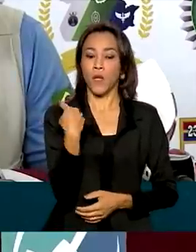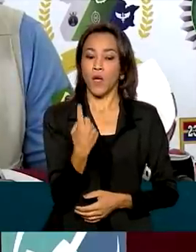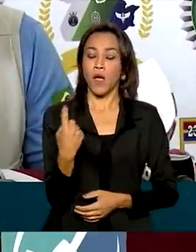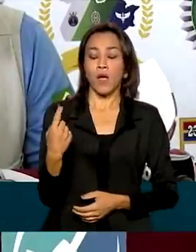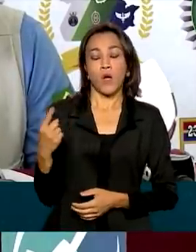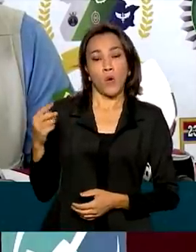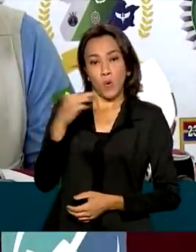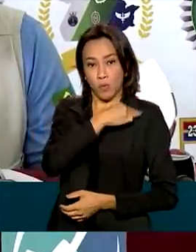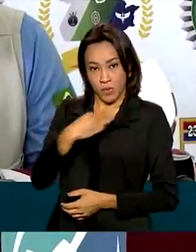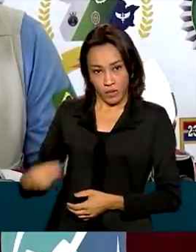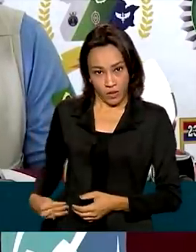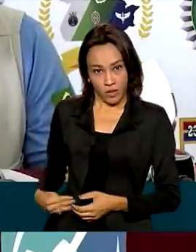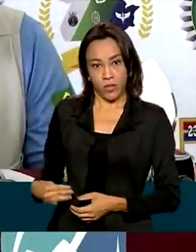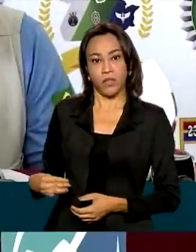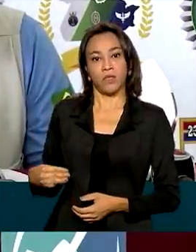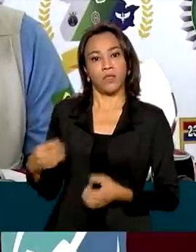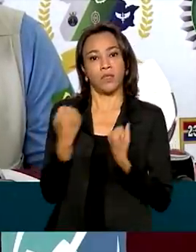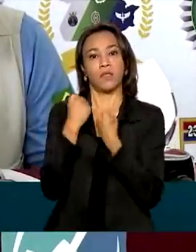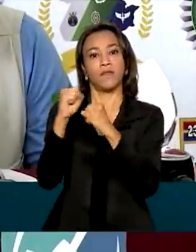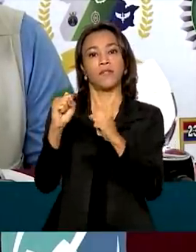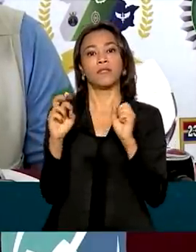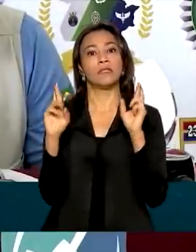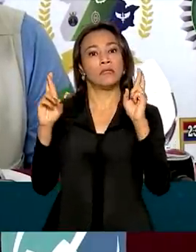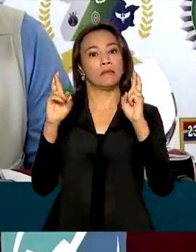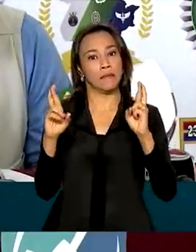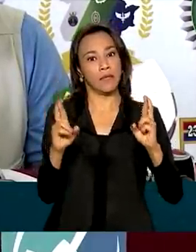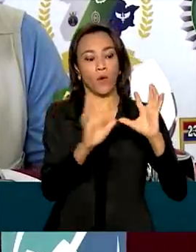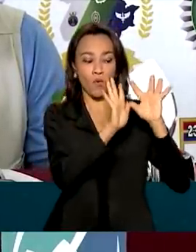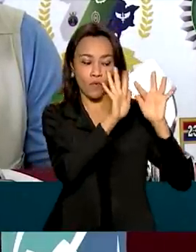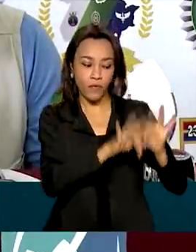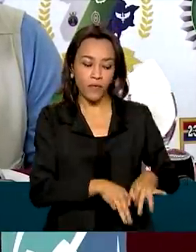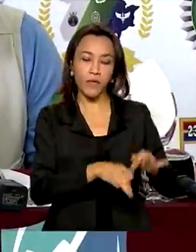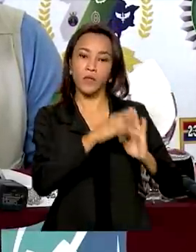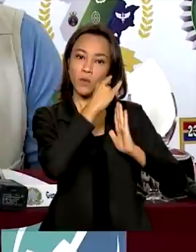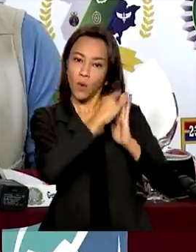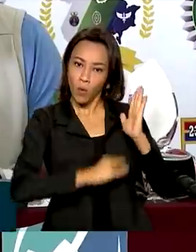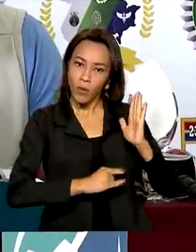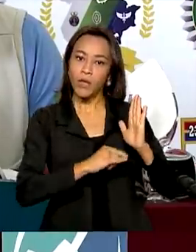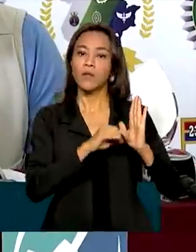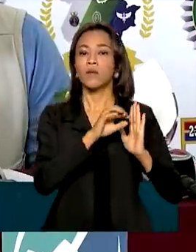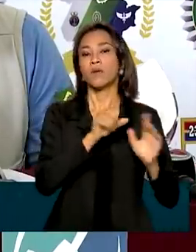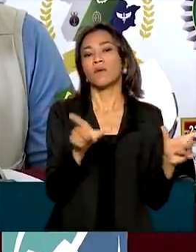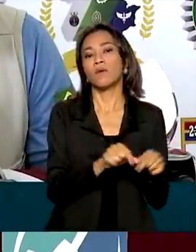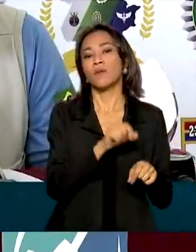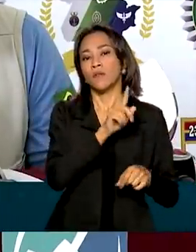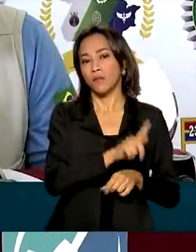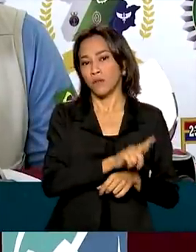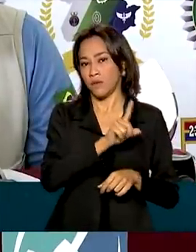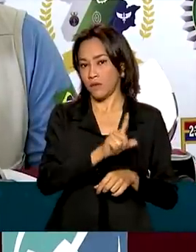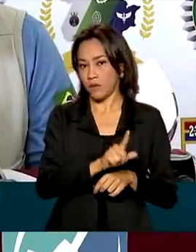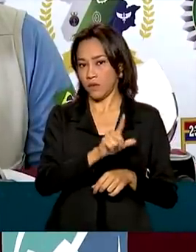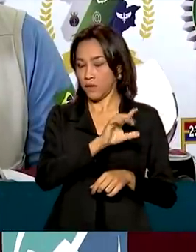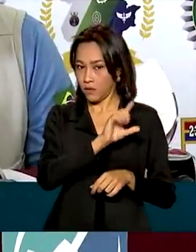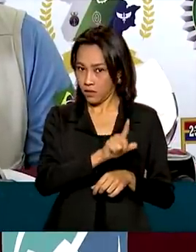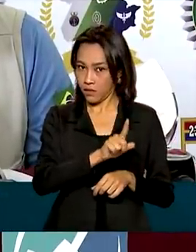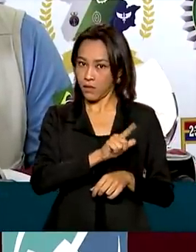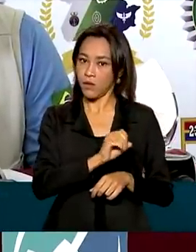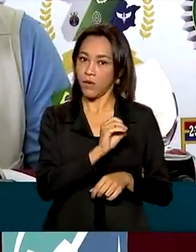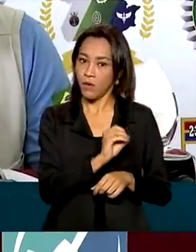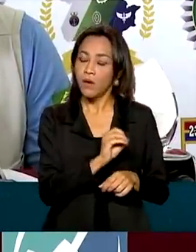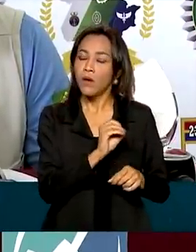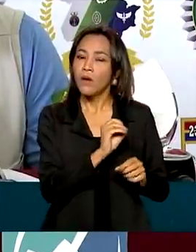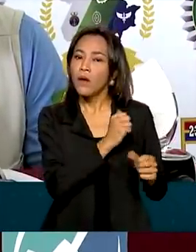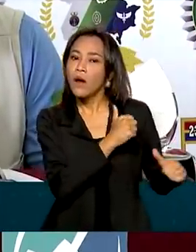no final de agosto, com o término do decreto, a gente continue a contribuir com as agências